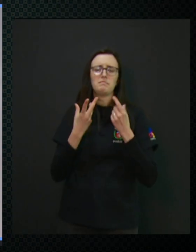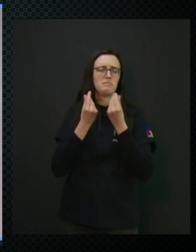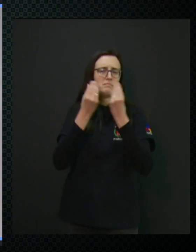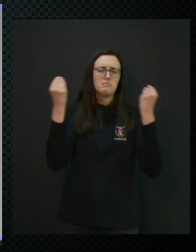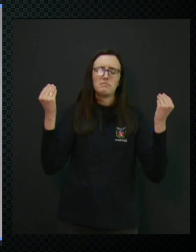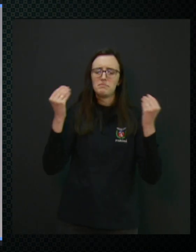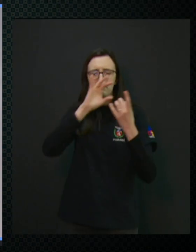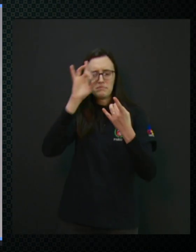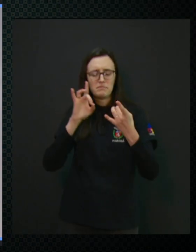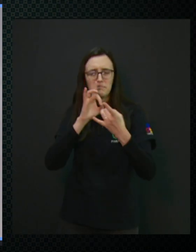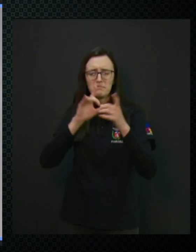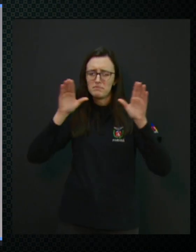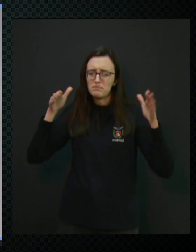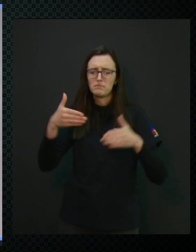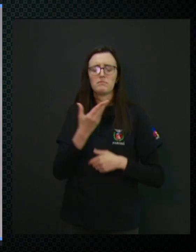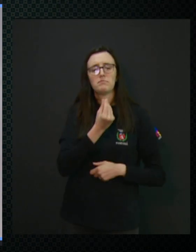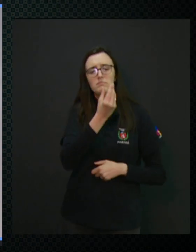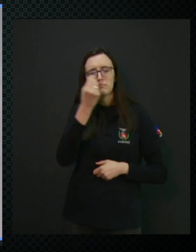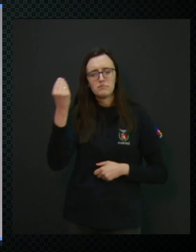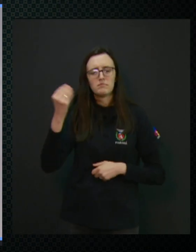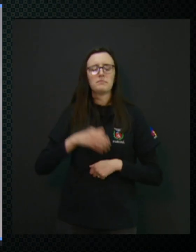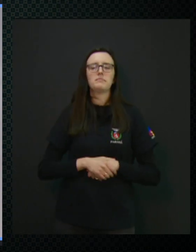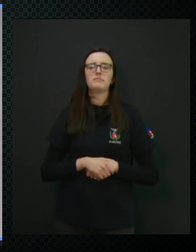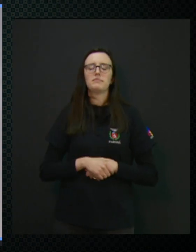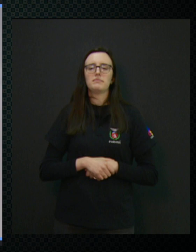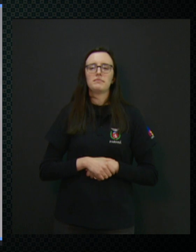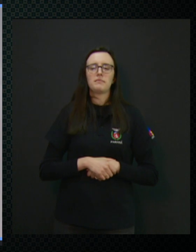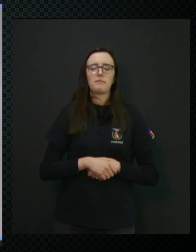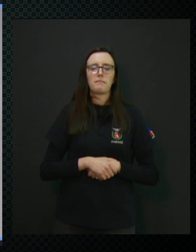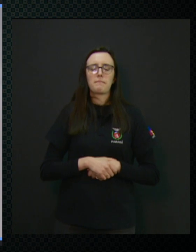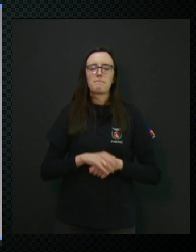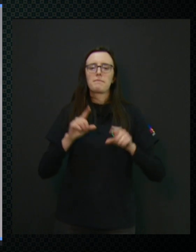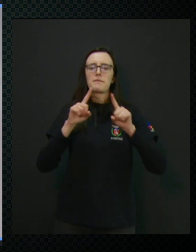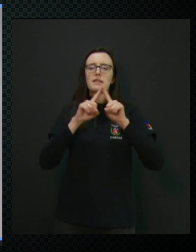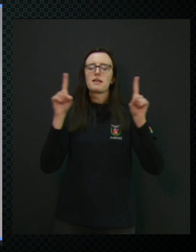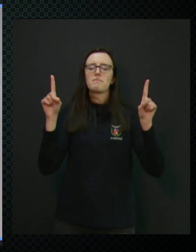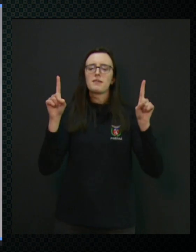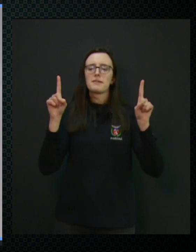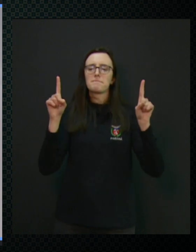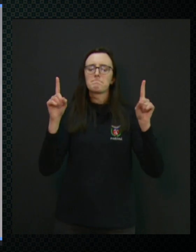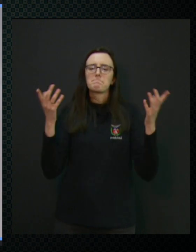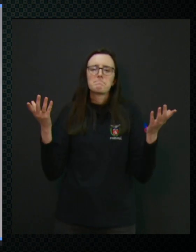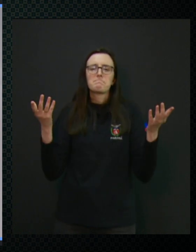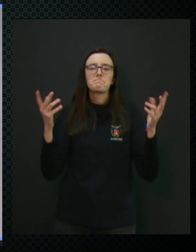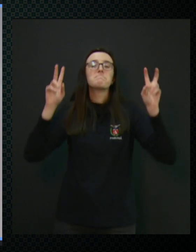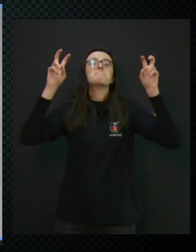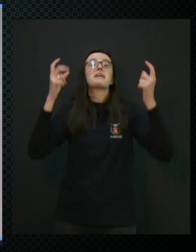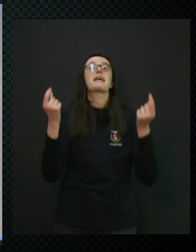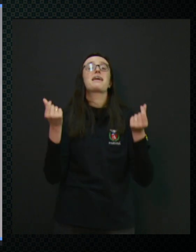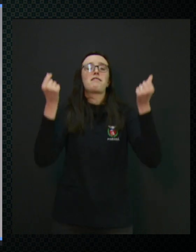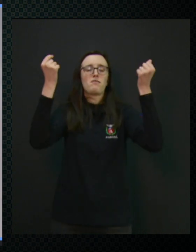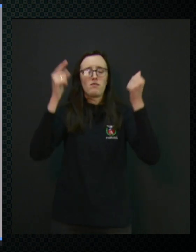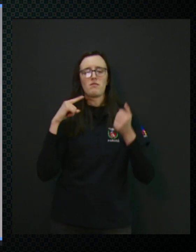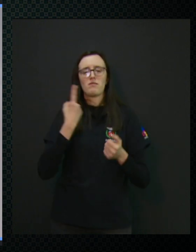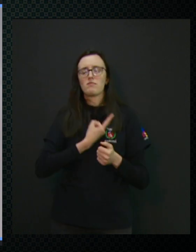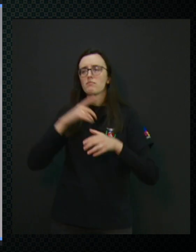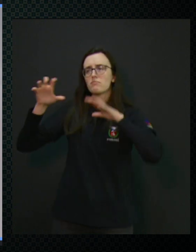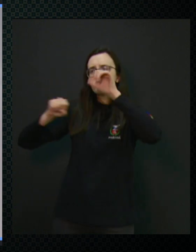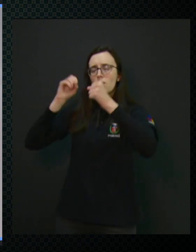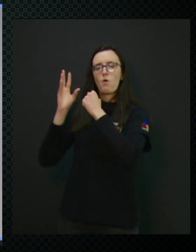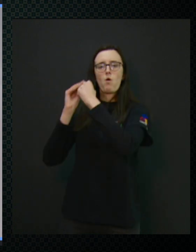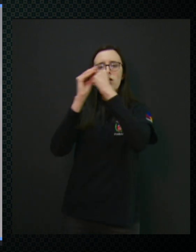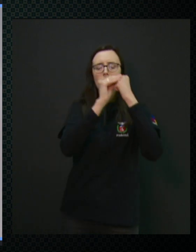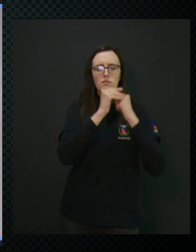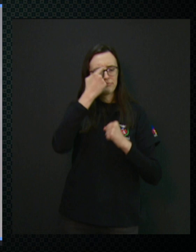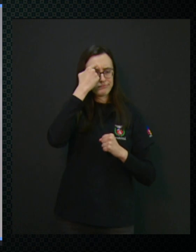especificidades, mas é muito enriquecedor quando a gente busca o conhecimento para poder